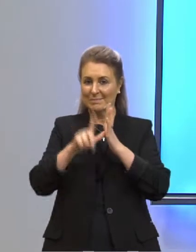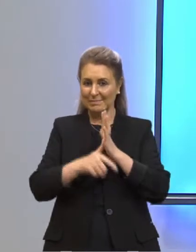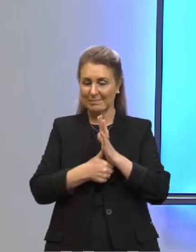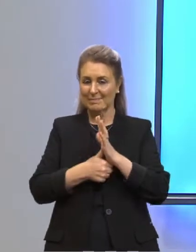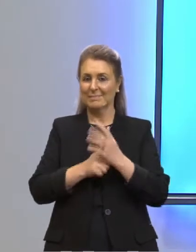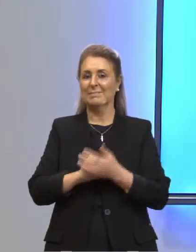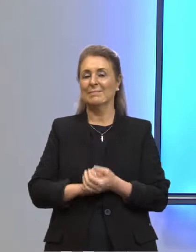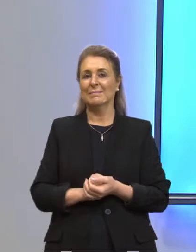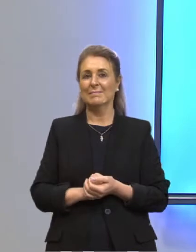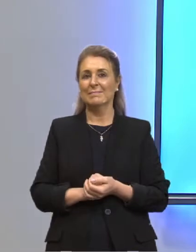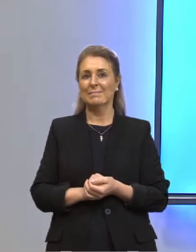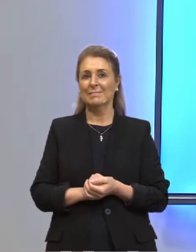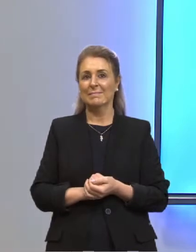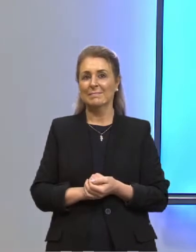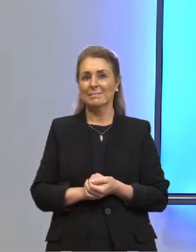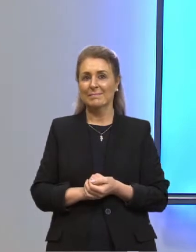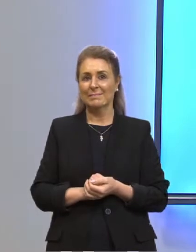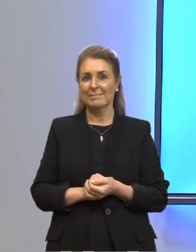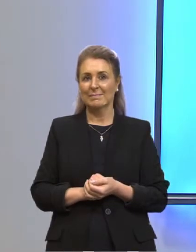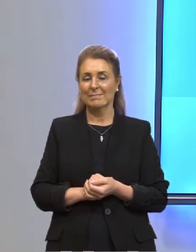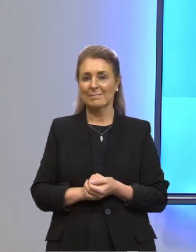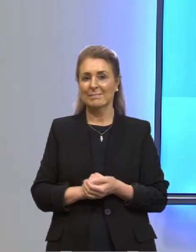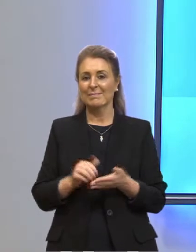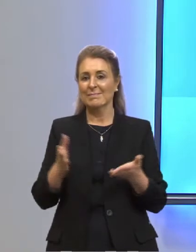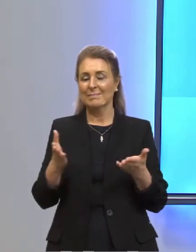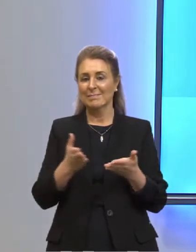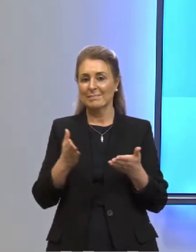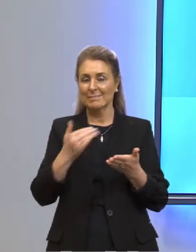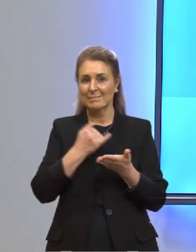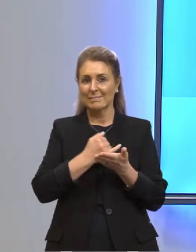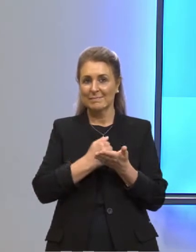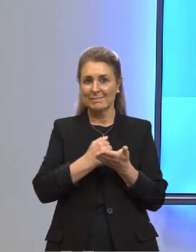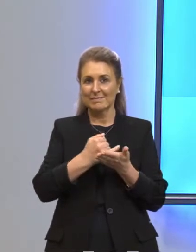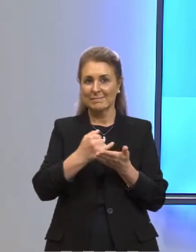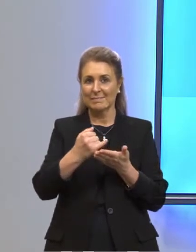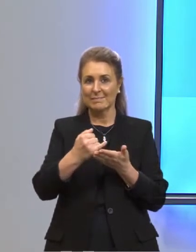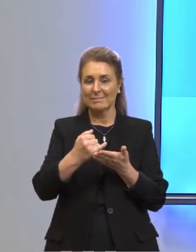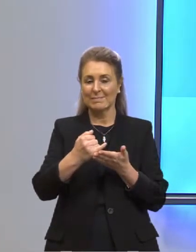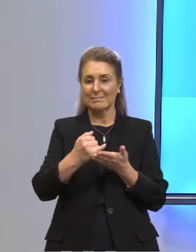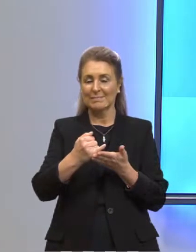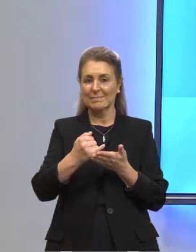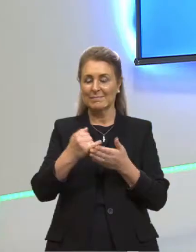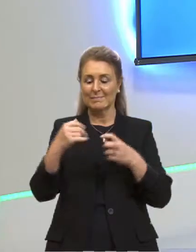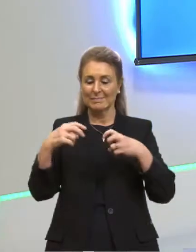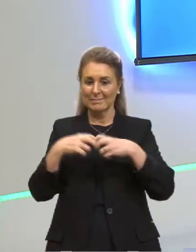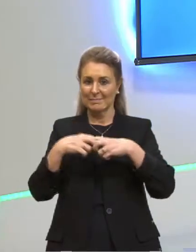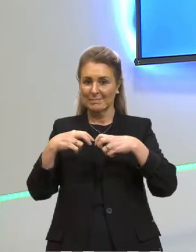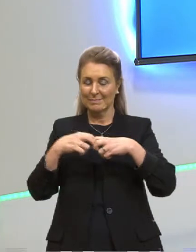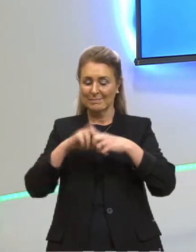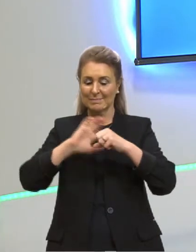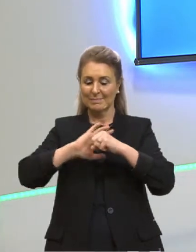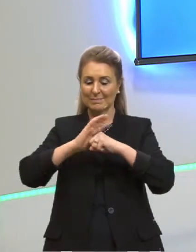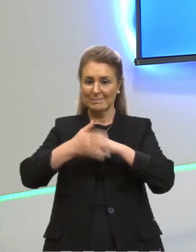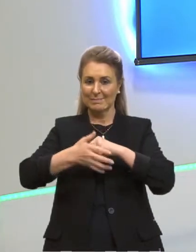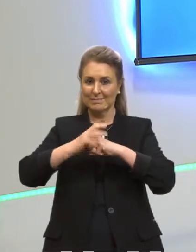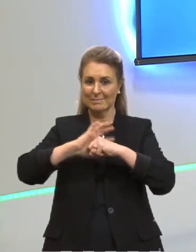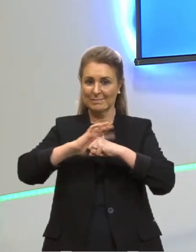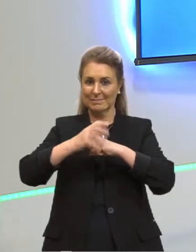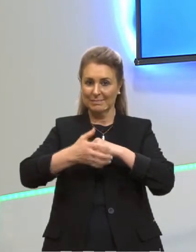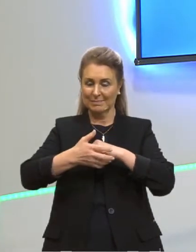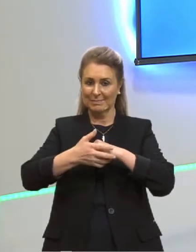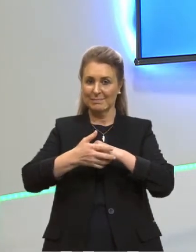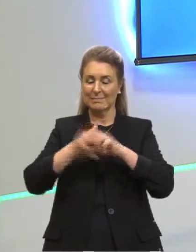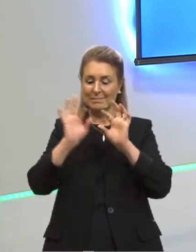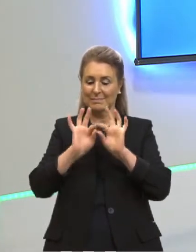essa aula. Então, vamos lá ao início da Física Quântica, com a linha do tempo